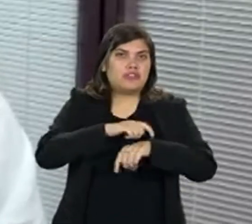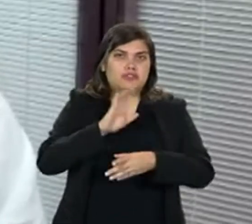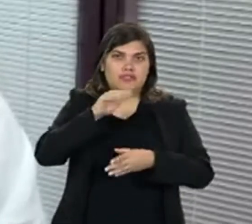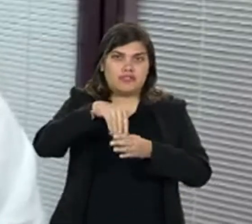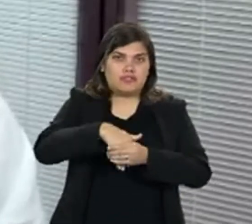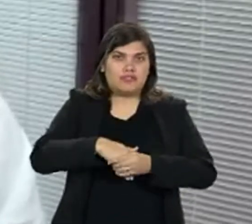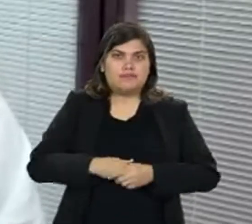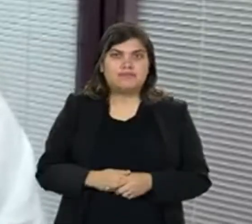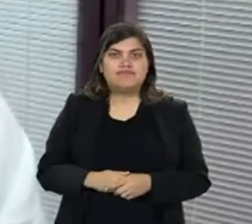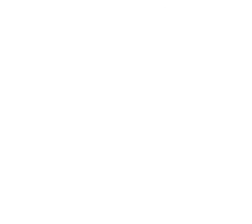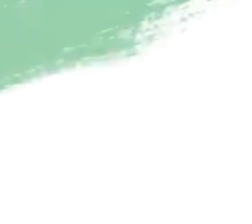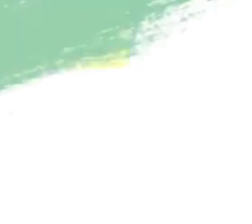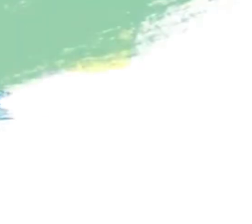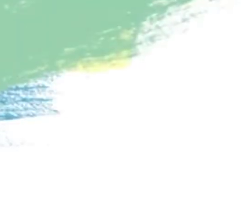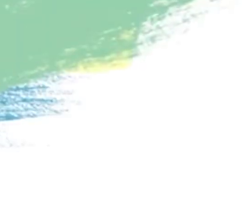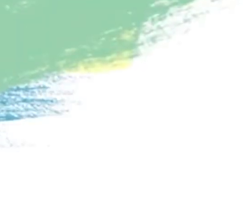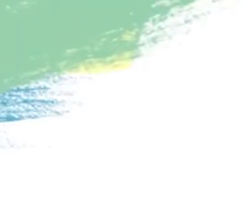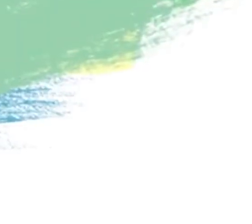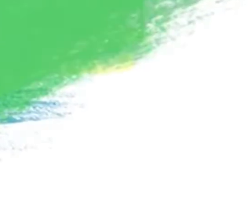dúvida na intenção.